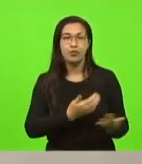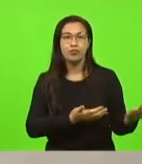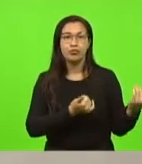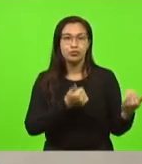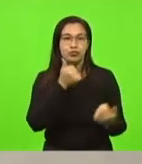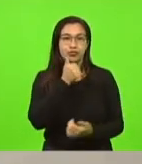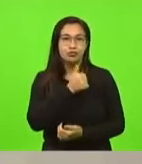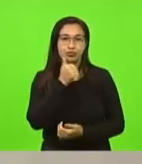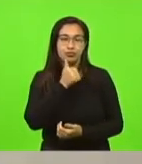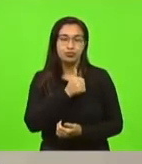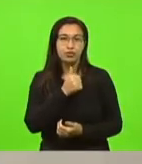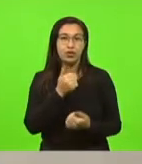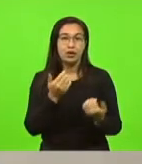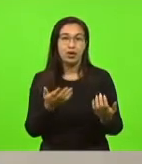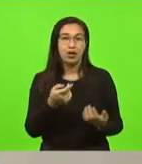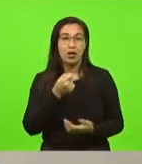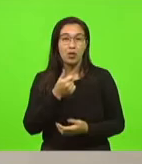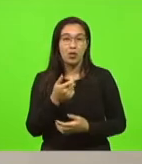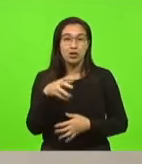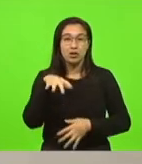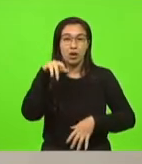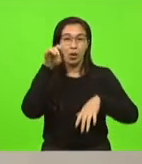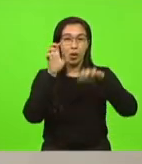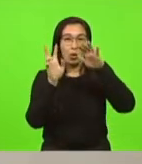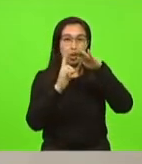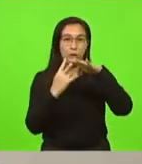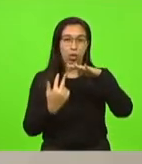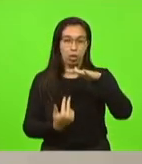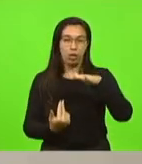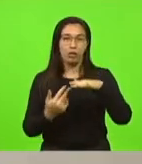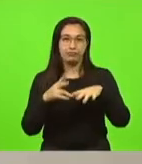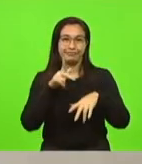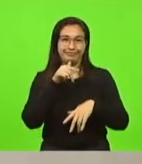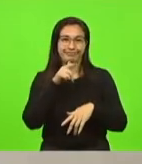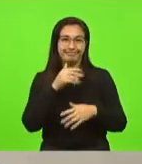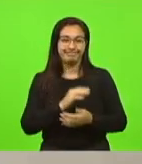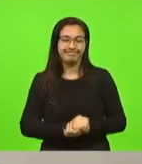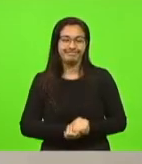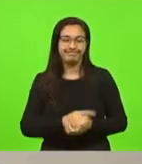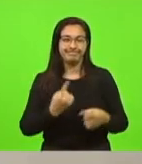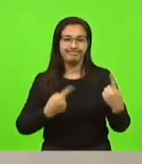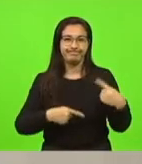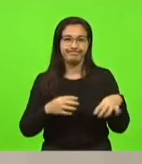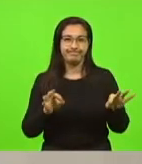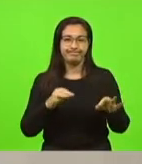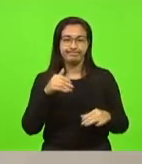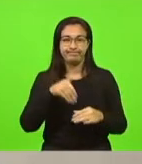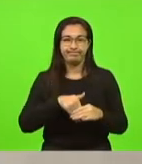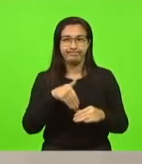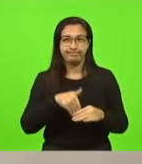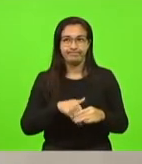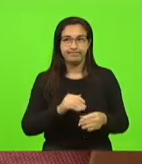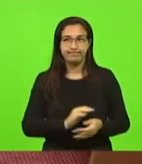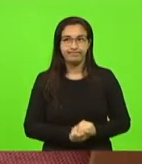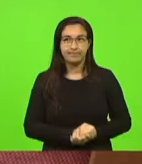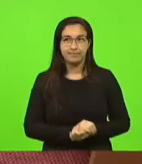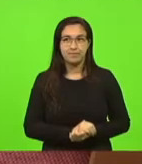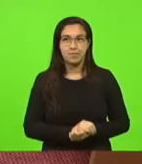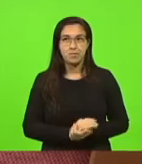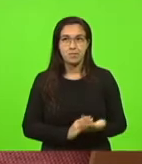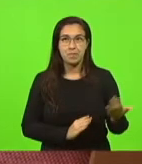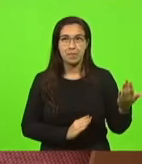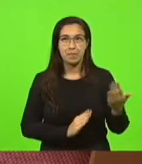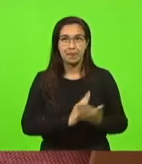sendo arrastada pela correnteza em discussão, não vendo quem queira discutir em votação, deputados que aprovam permanecem como se encontram,